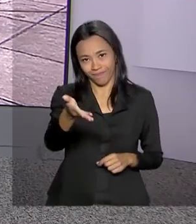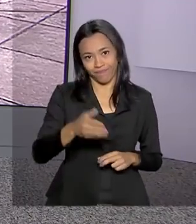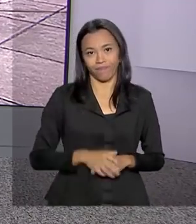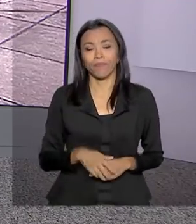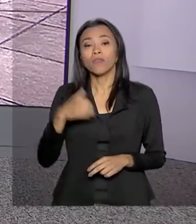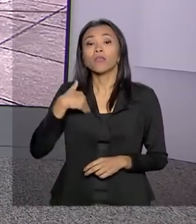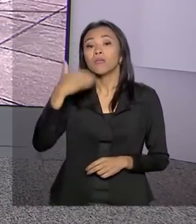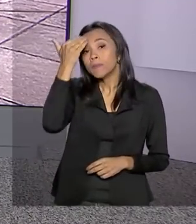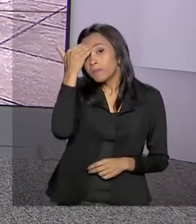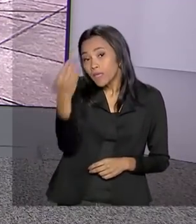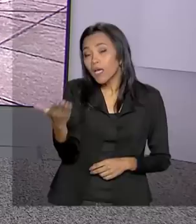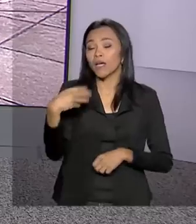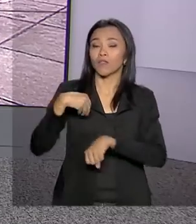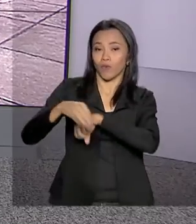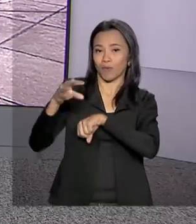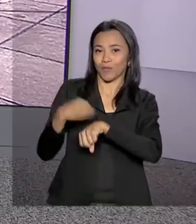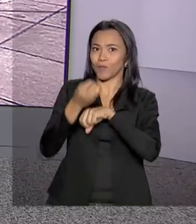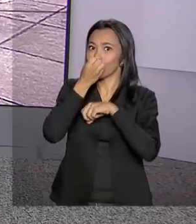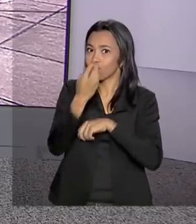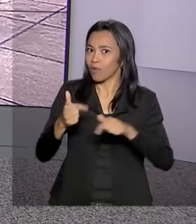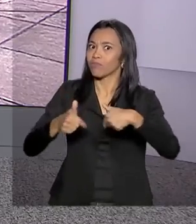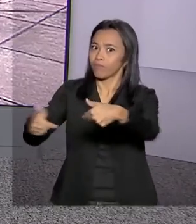Obrigada, Maurício, pelas suas informações. Bom trabalho aí para você.